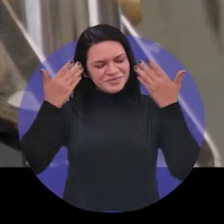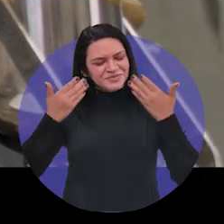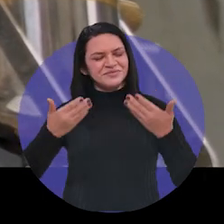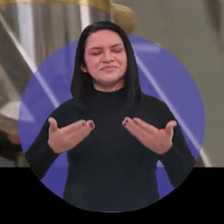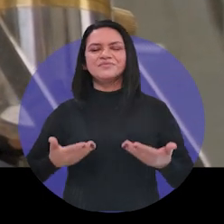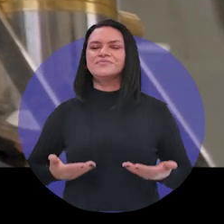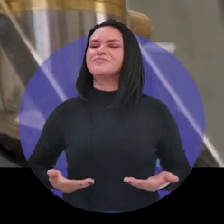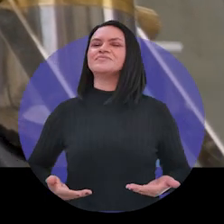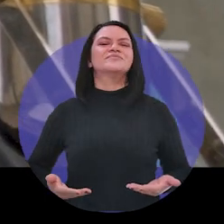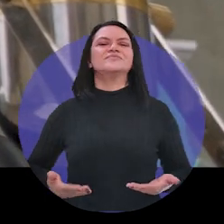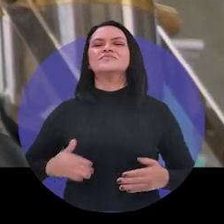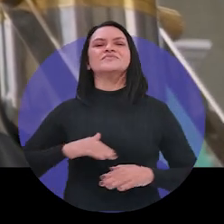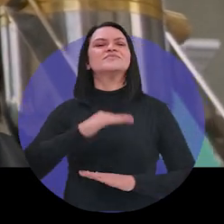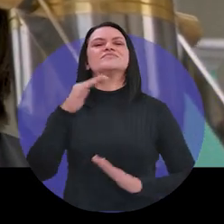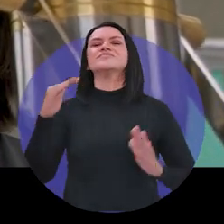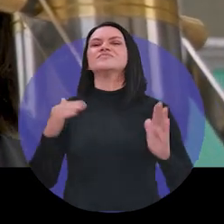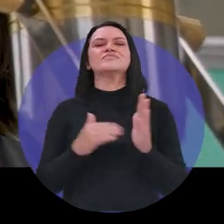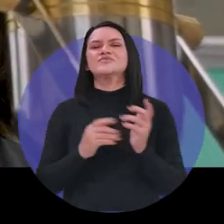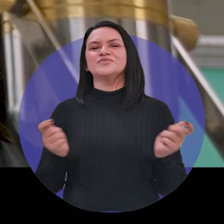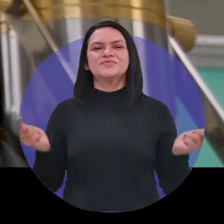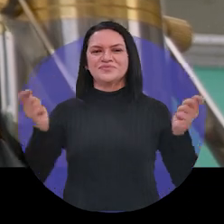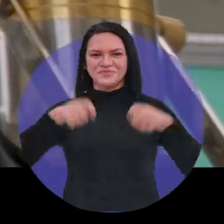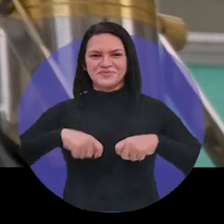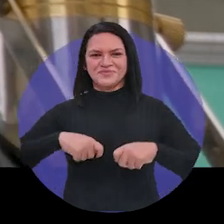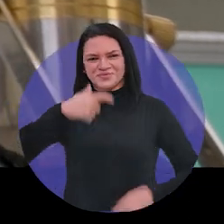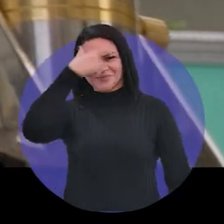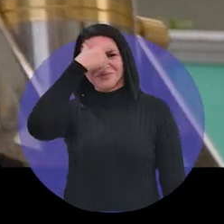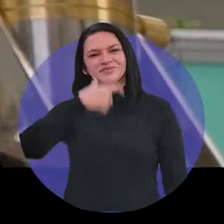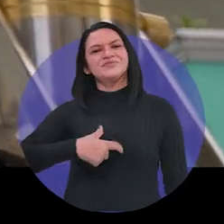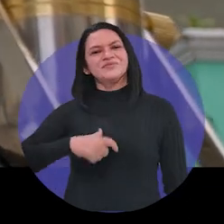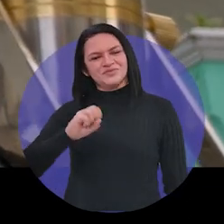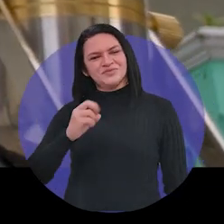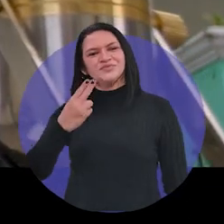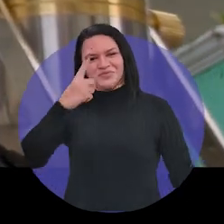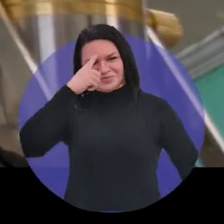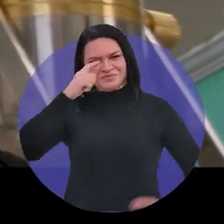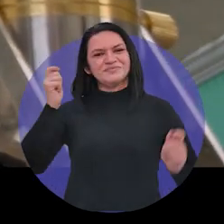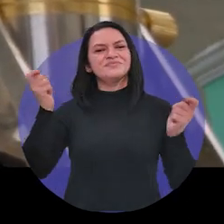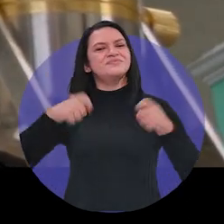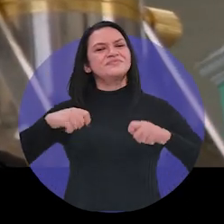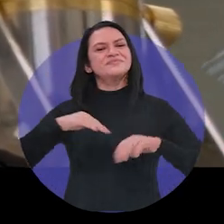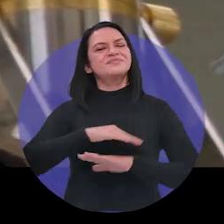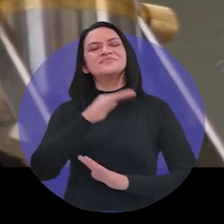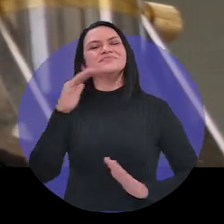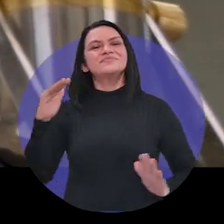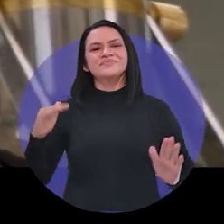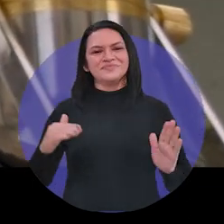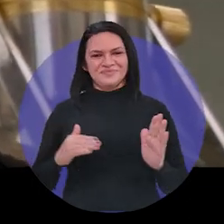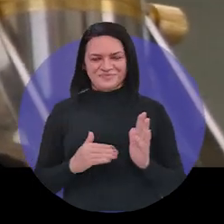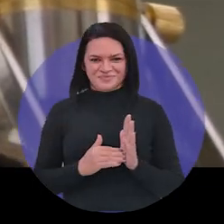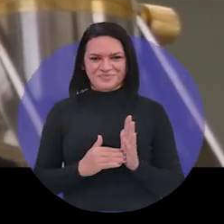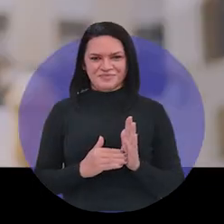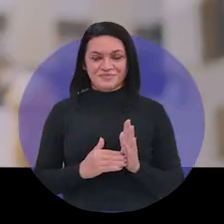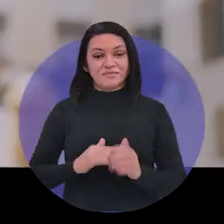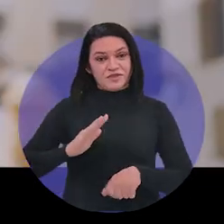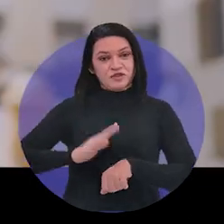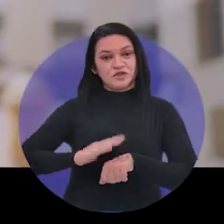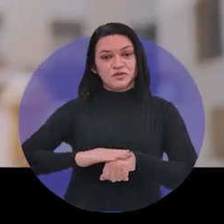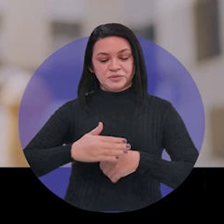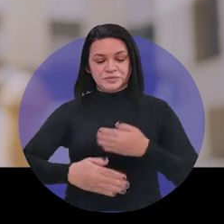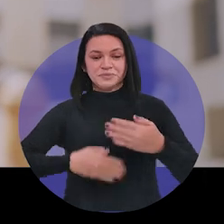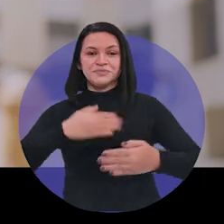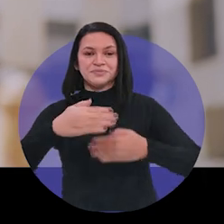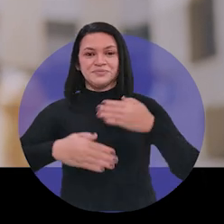posso tudo, sou capaz de tudo. Esse